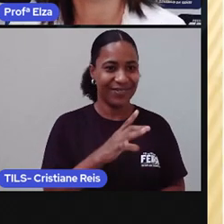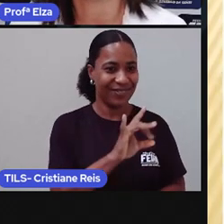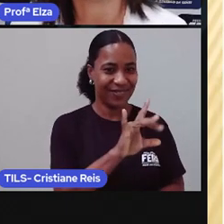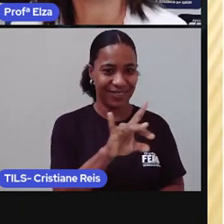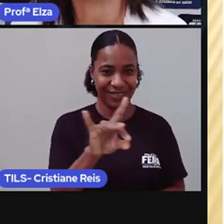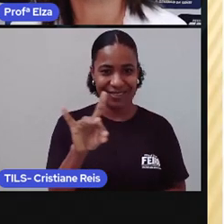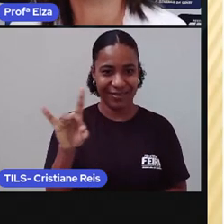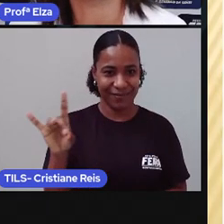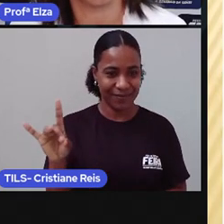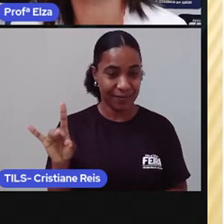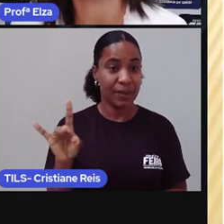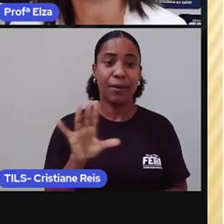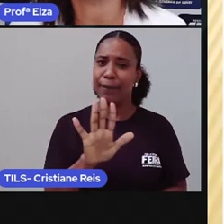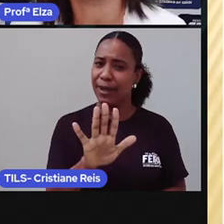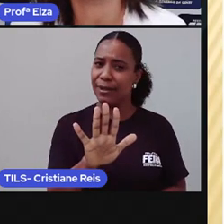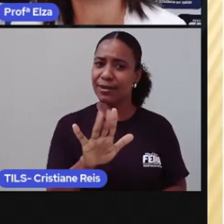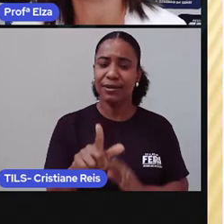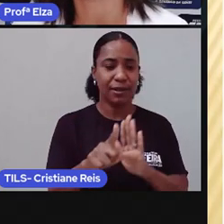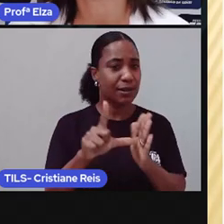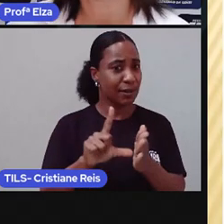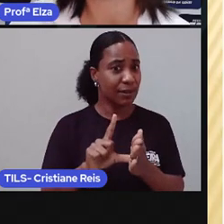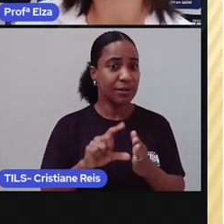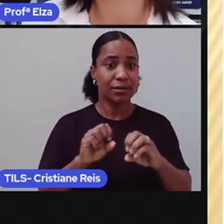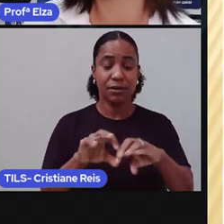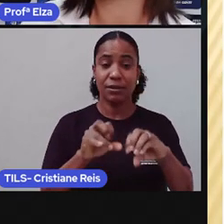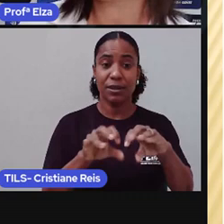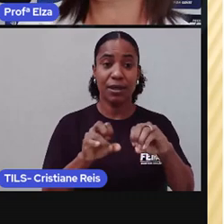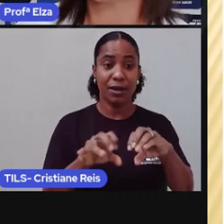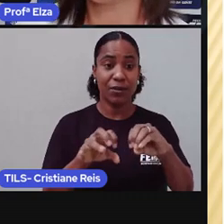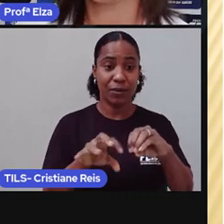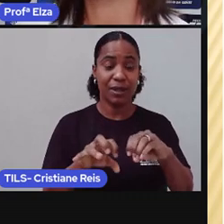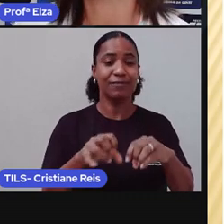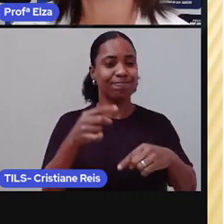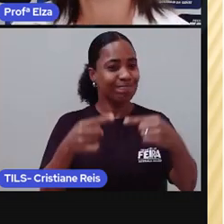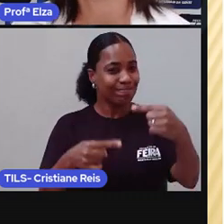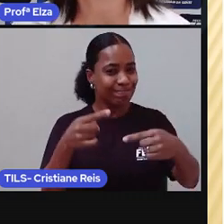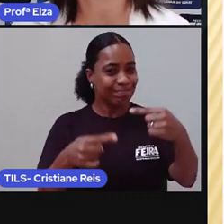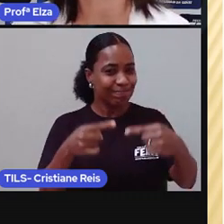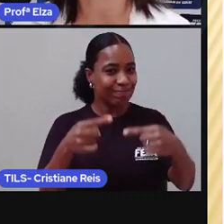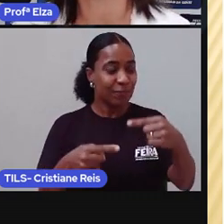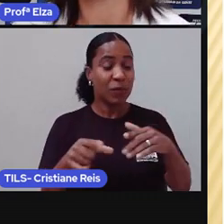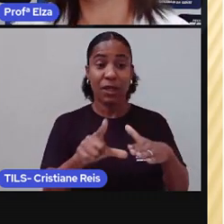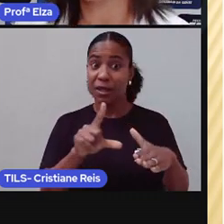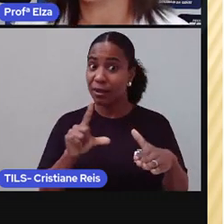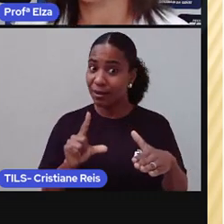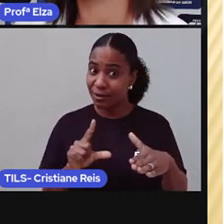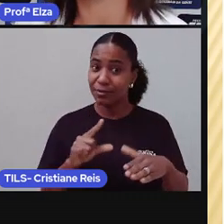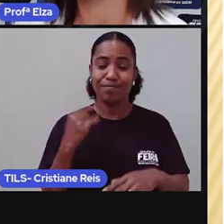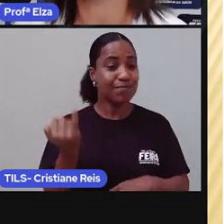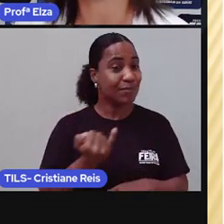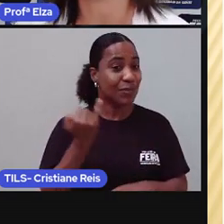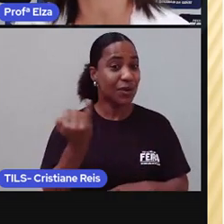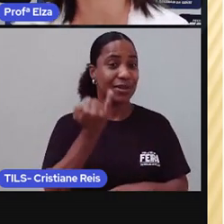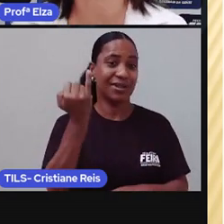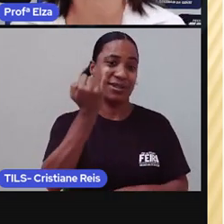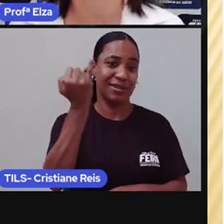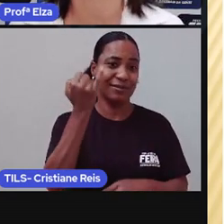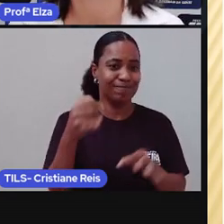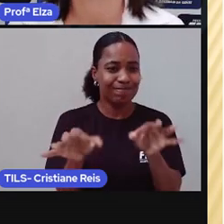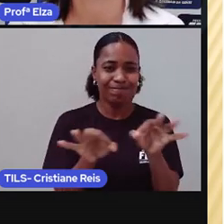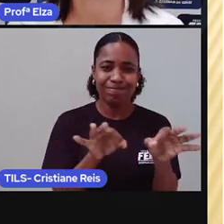Antes de darmos início ao debate de hoje, é importante que vocês se